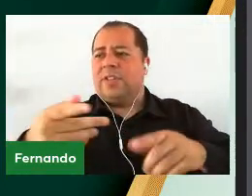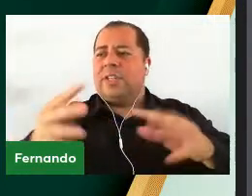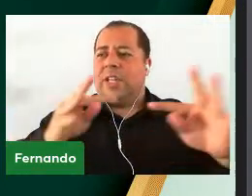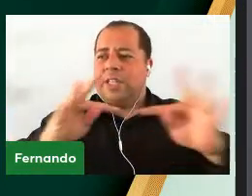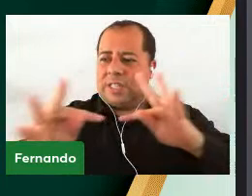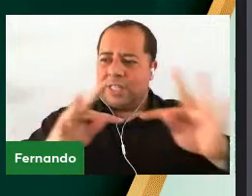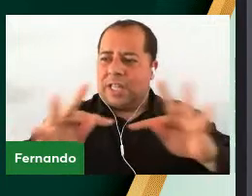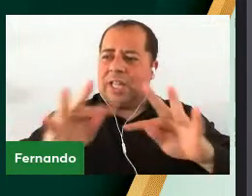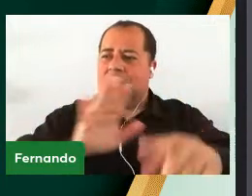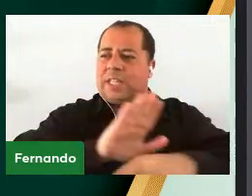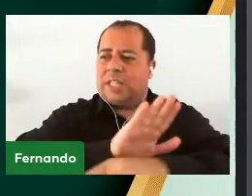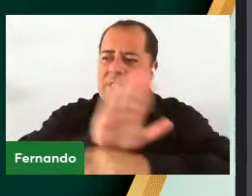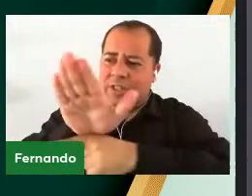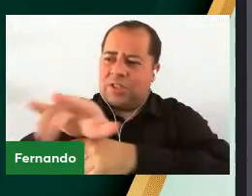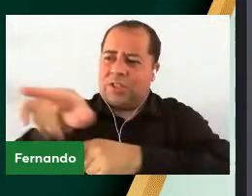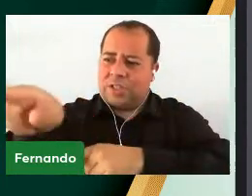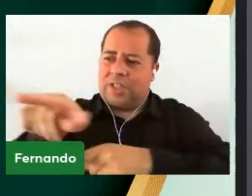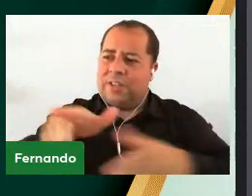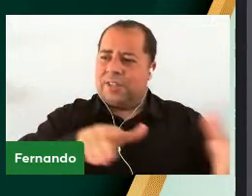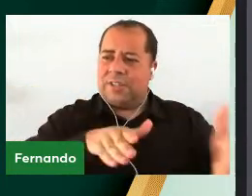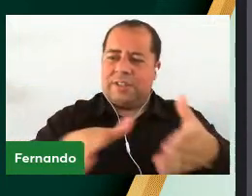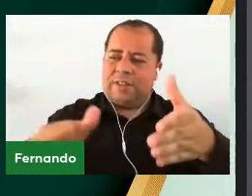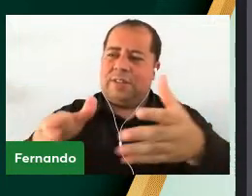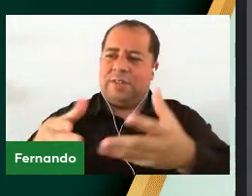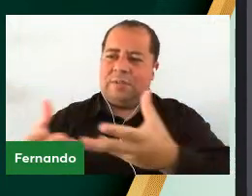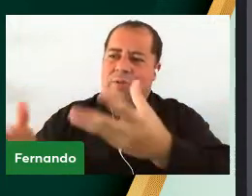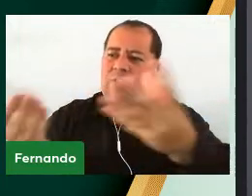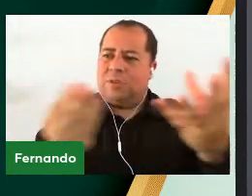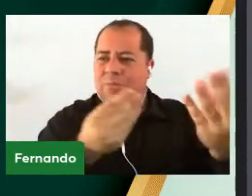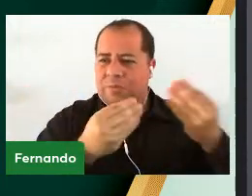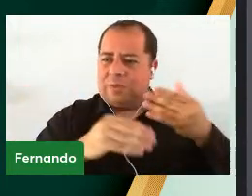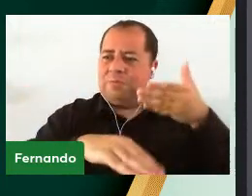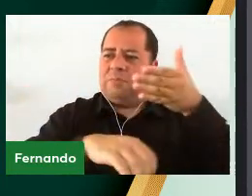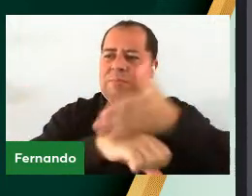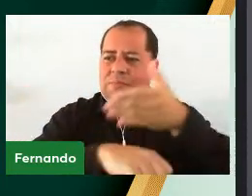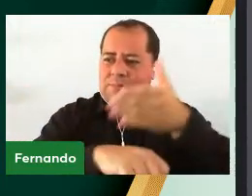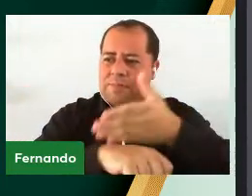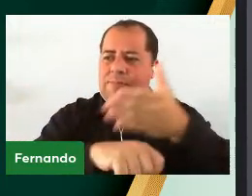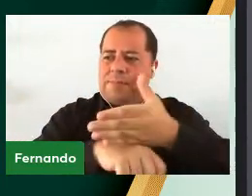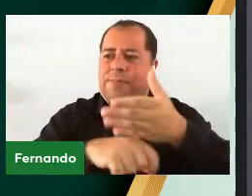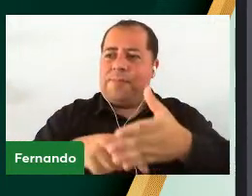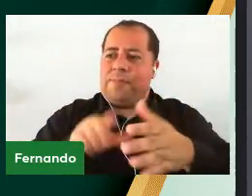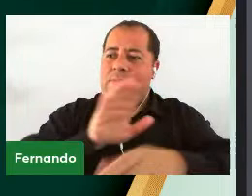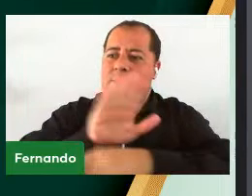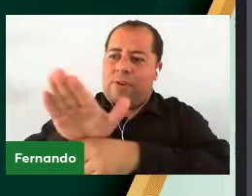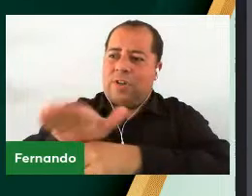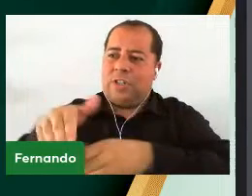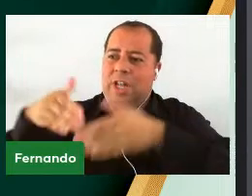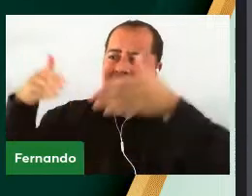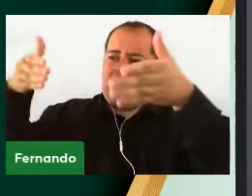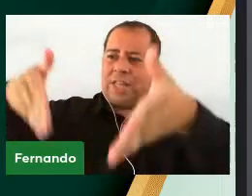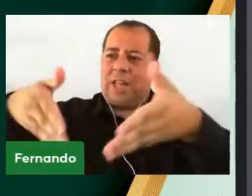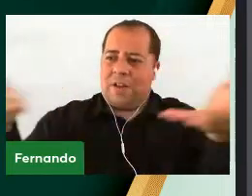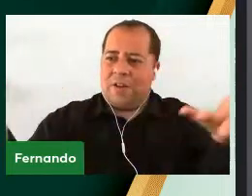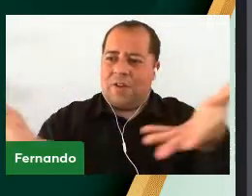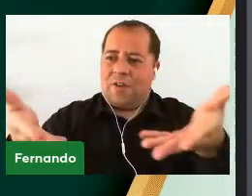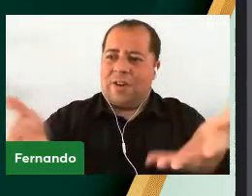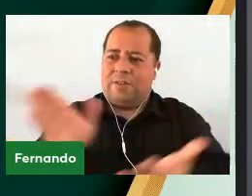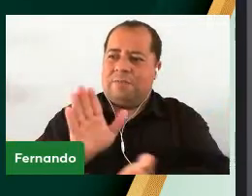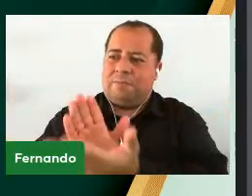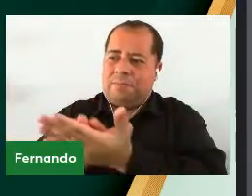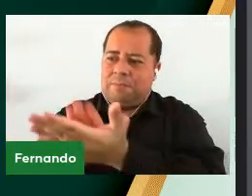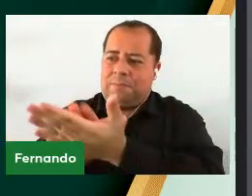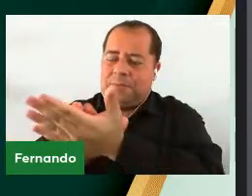carreira acadêmica De vocês Teve muita gente Envolvida Para que vocês chegassem Nesse momento Eu homenageio vocês Na